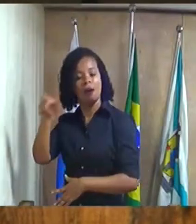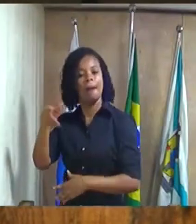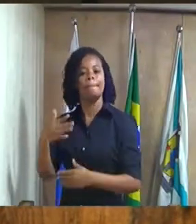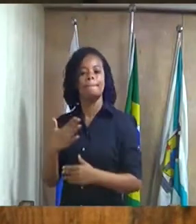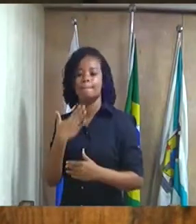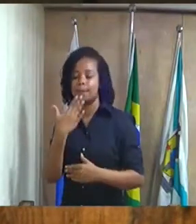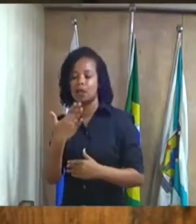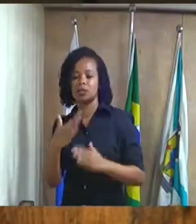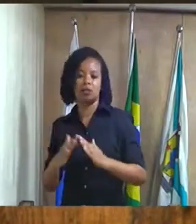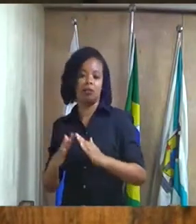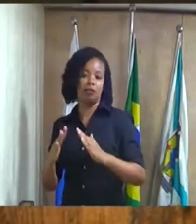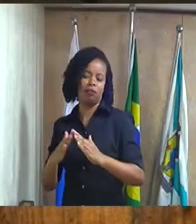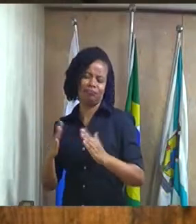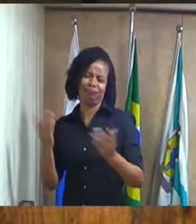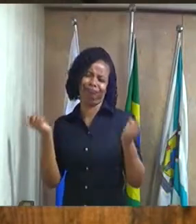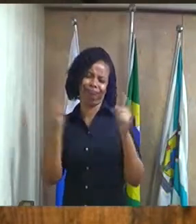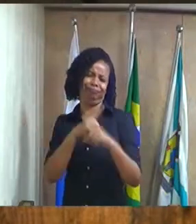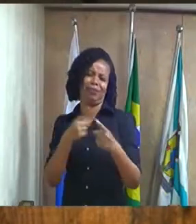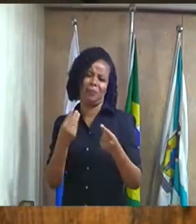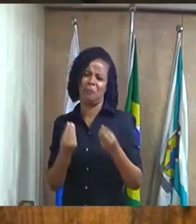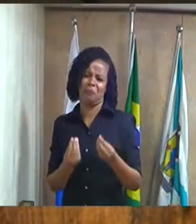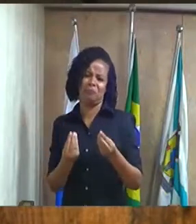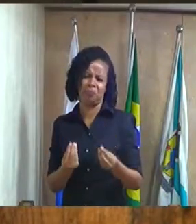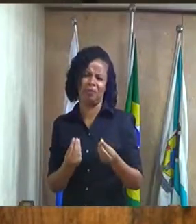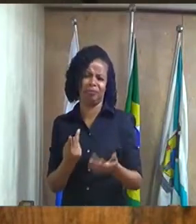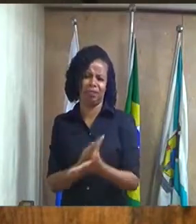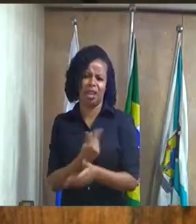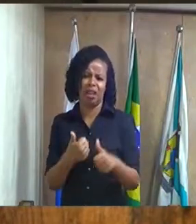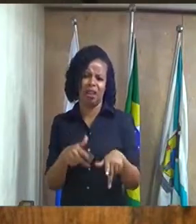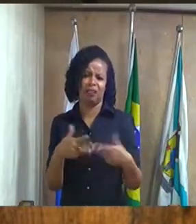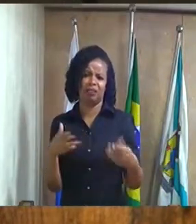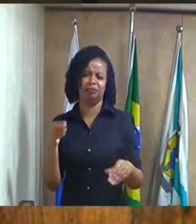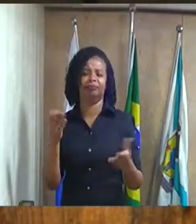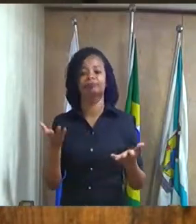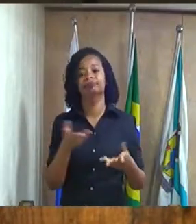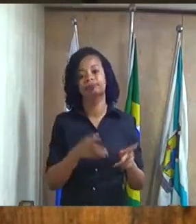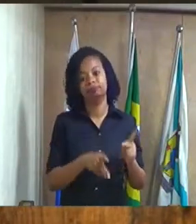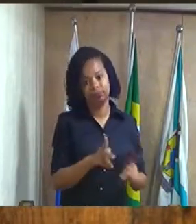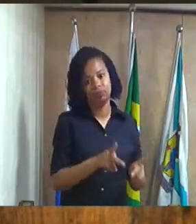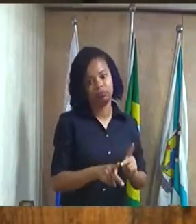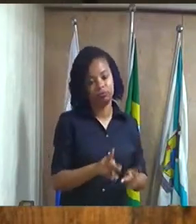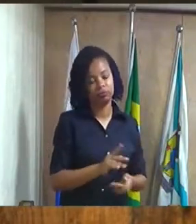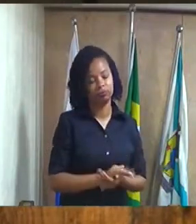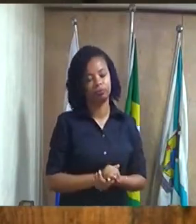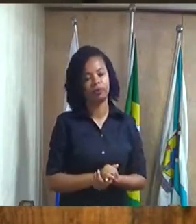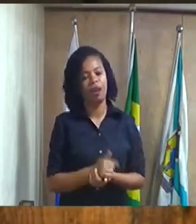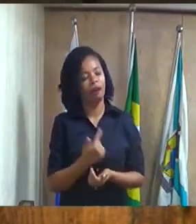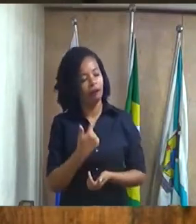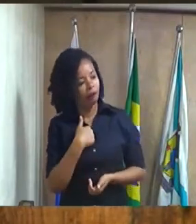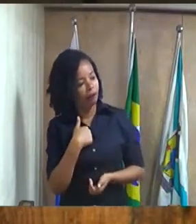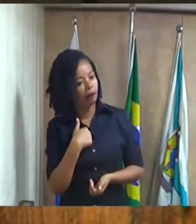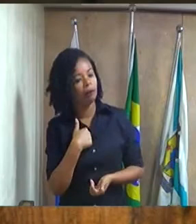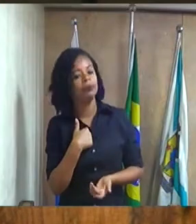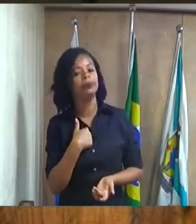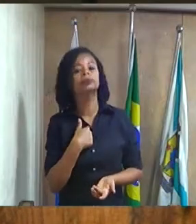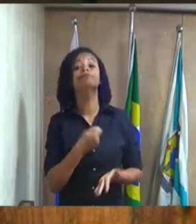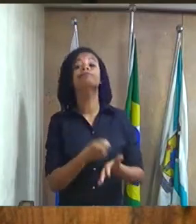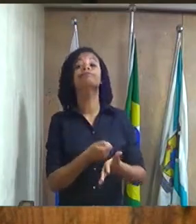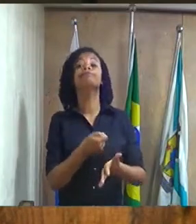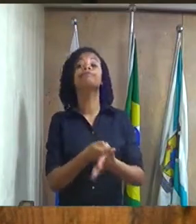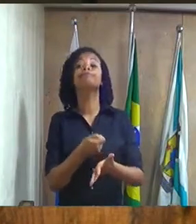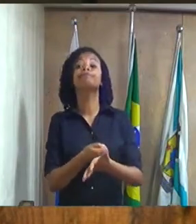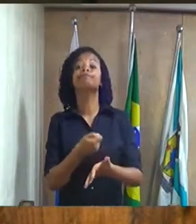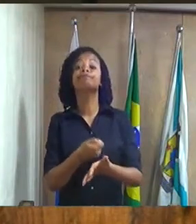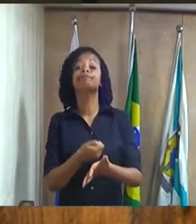eu acho um descaso muito grande com a população eu eu que eu tenho eu tenho cobrado muito